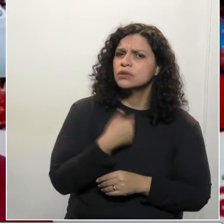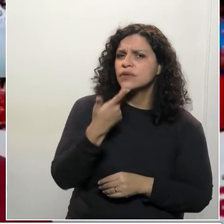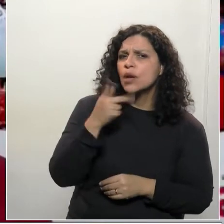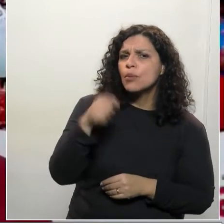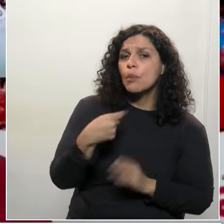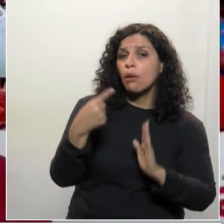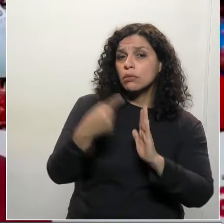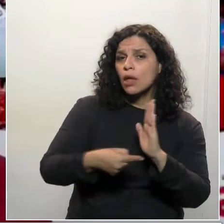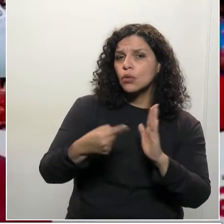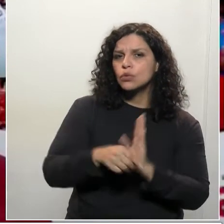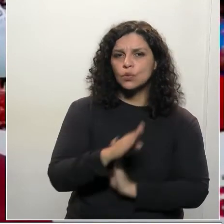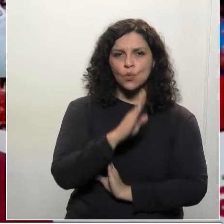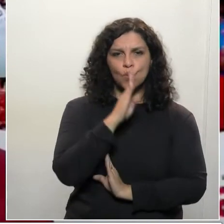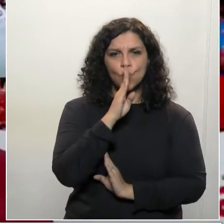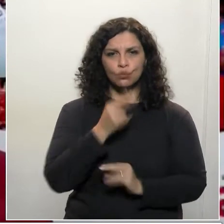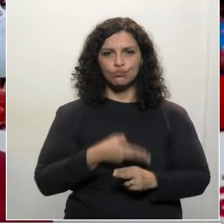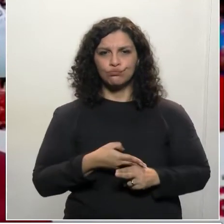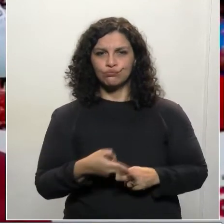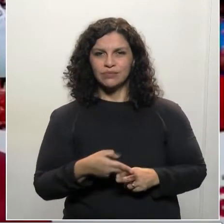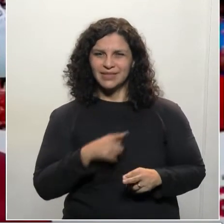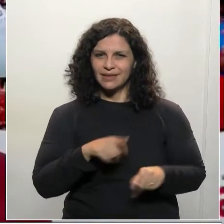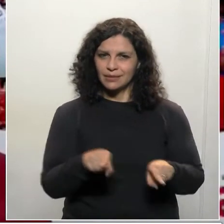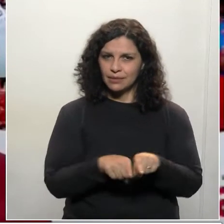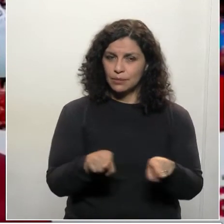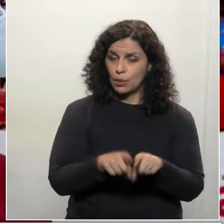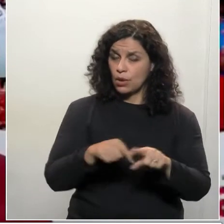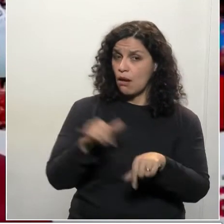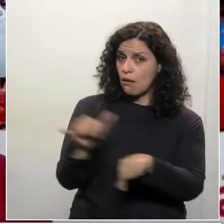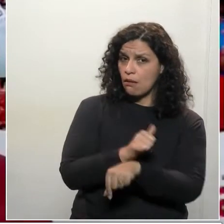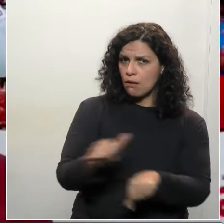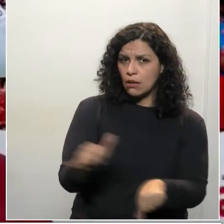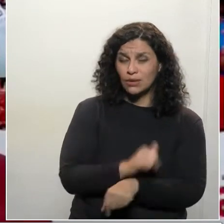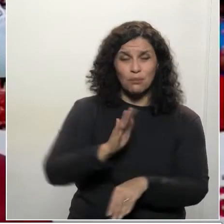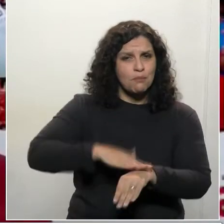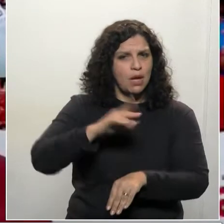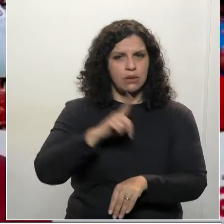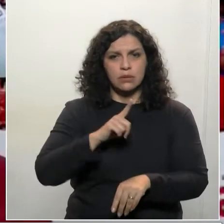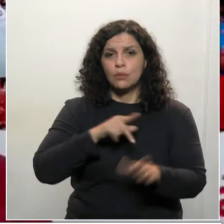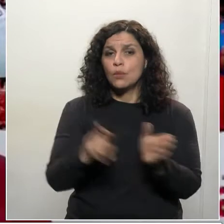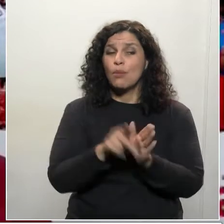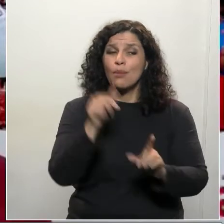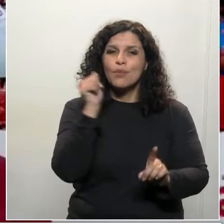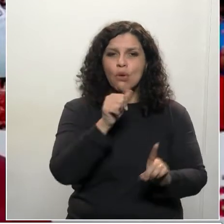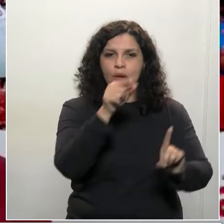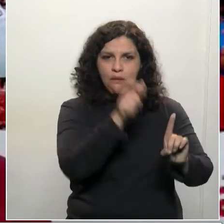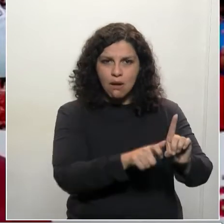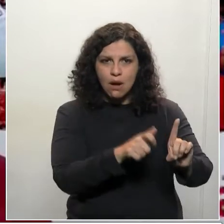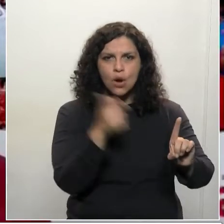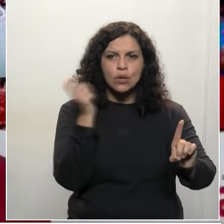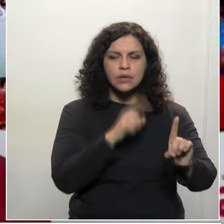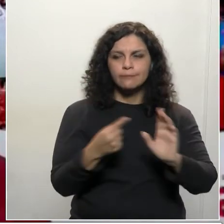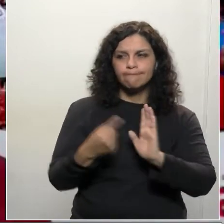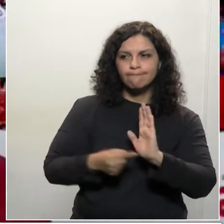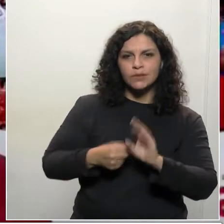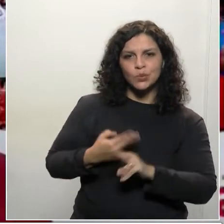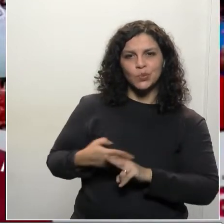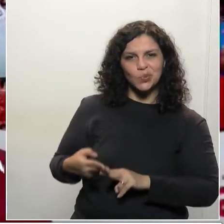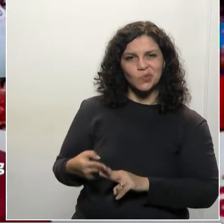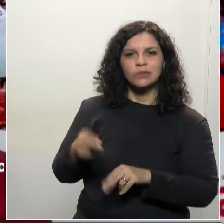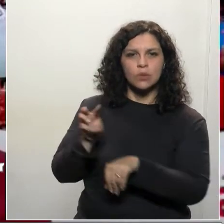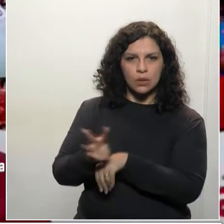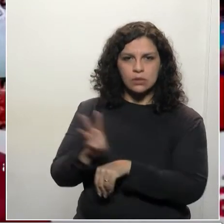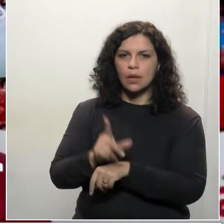de denúncia silenciosa. Nós sabemos que há uma ferramenta a mais para as mulheres poderem fazer as denúncias